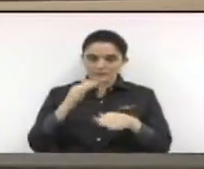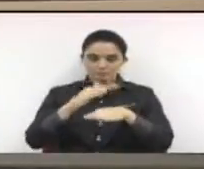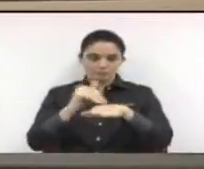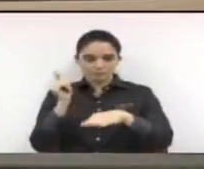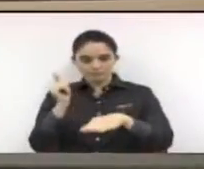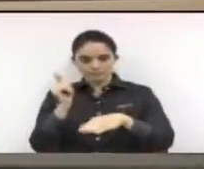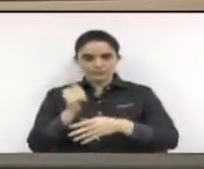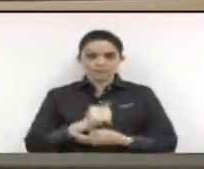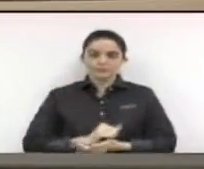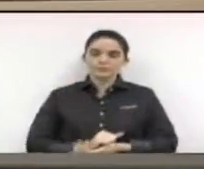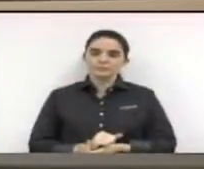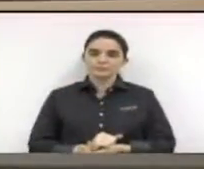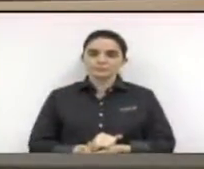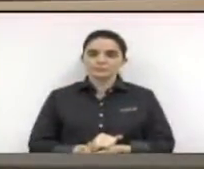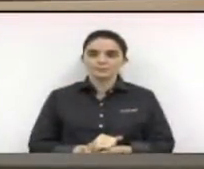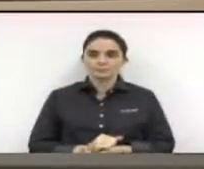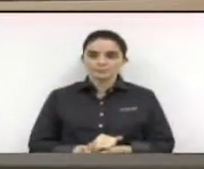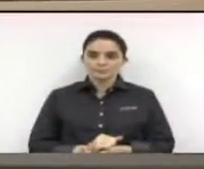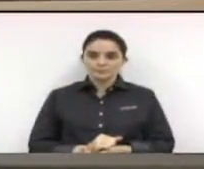dos senhores vereadores.